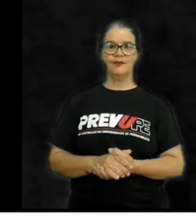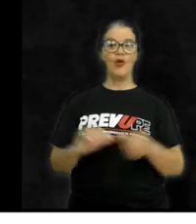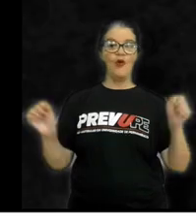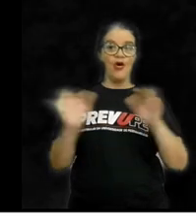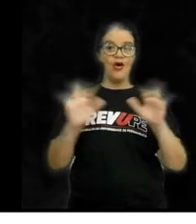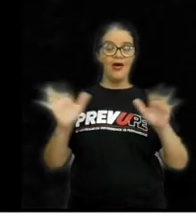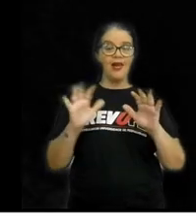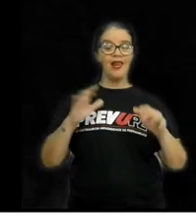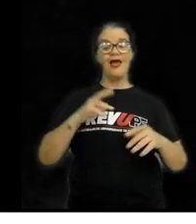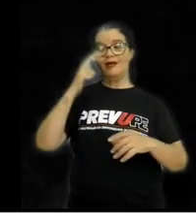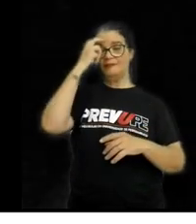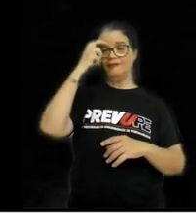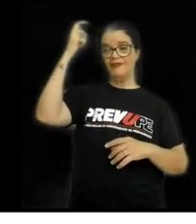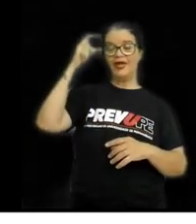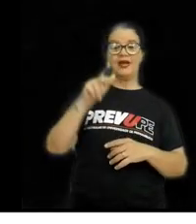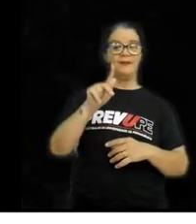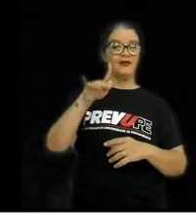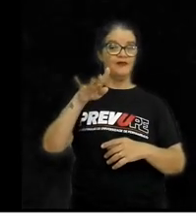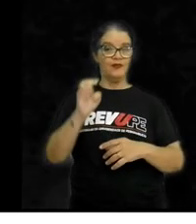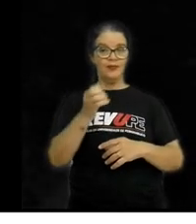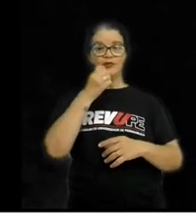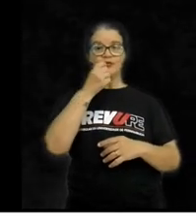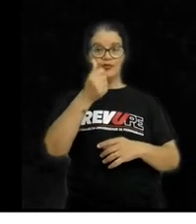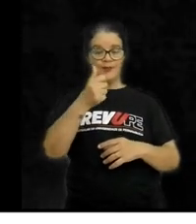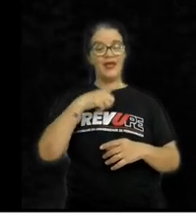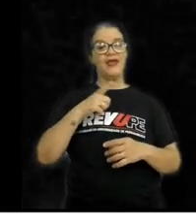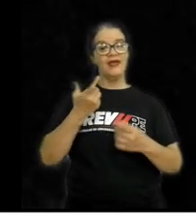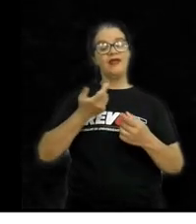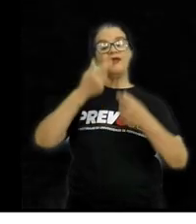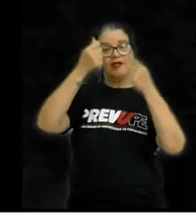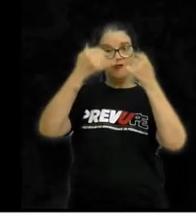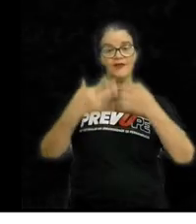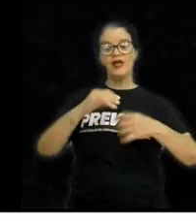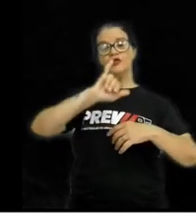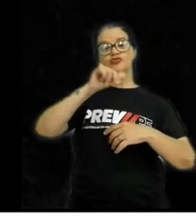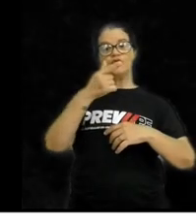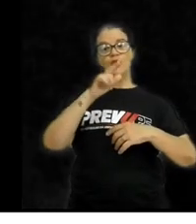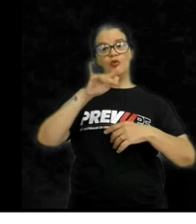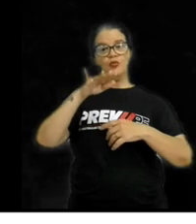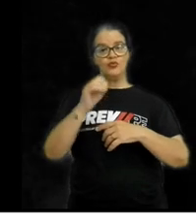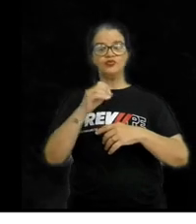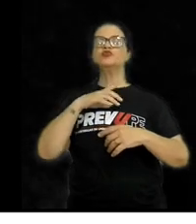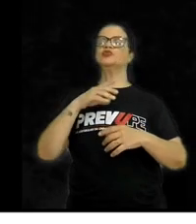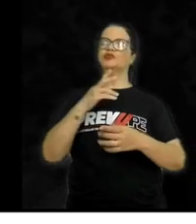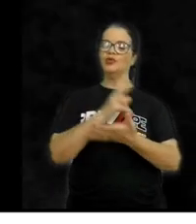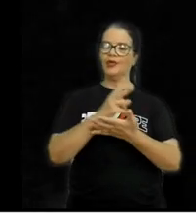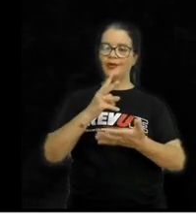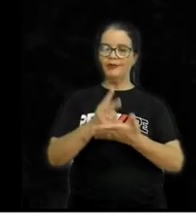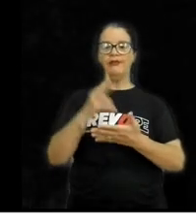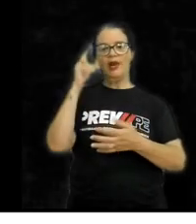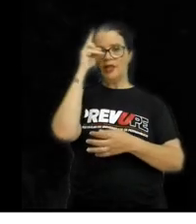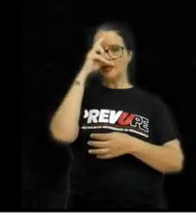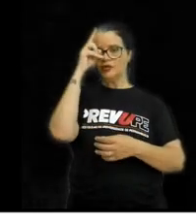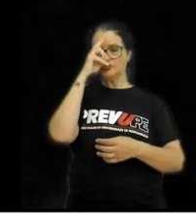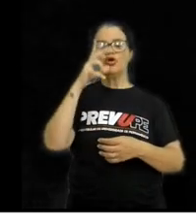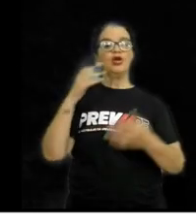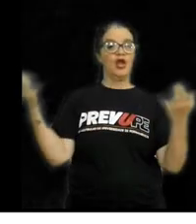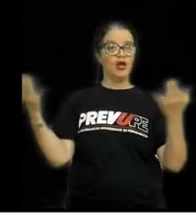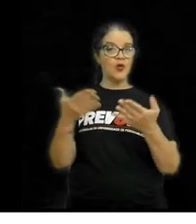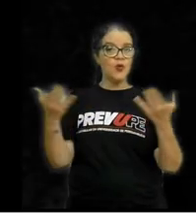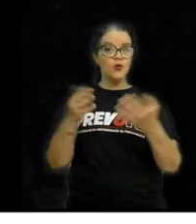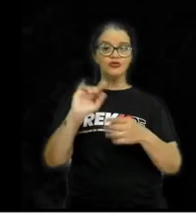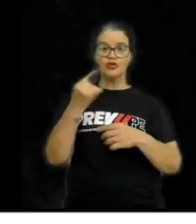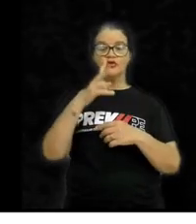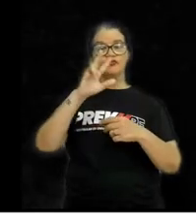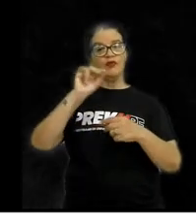Olá, Fera Prevup, tudo bem? Aqui quem fala é o professor João Lúcio, do componente curricular de História, e hoje